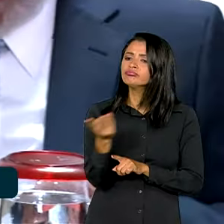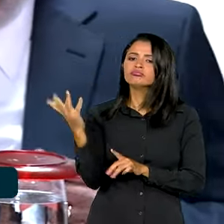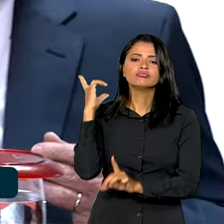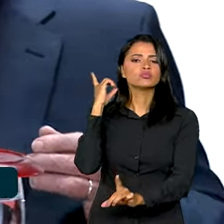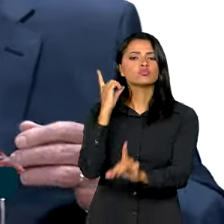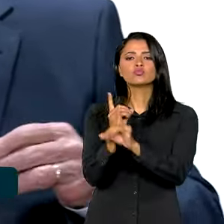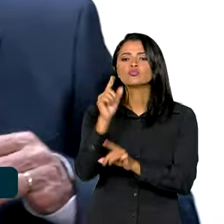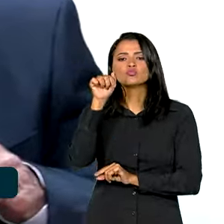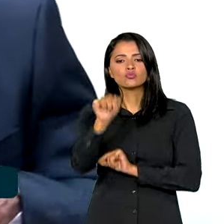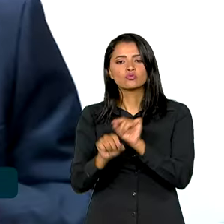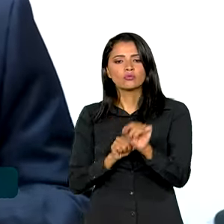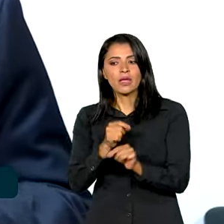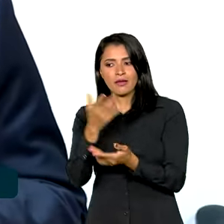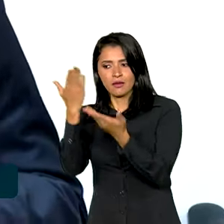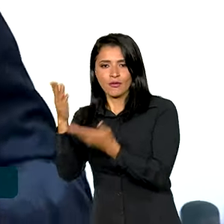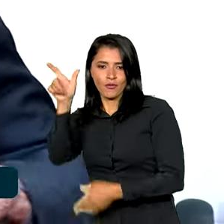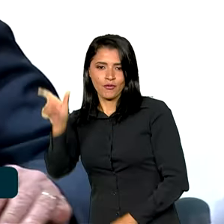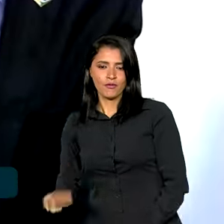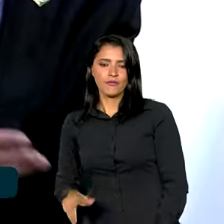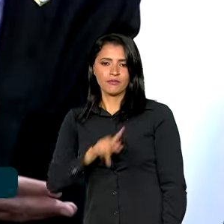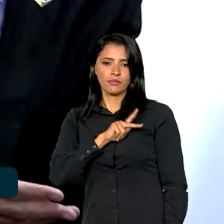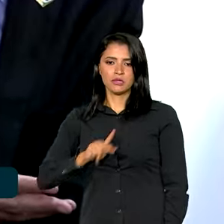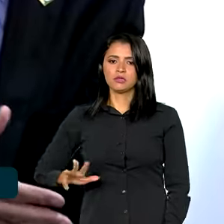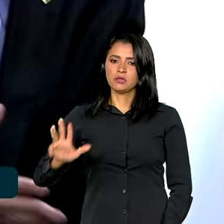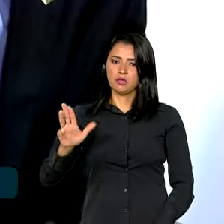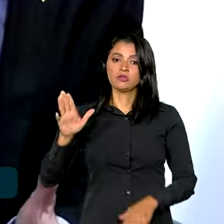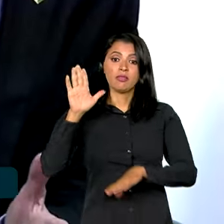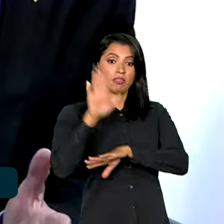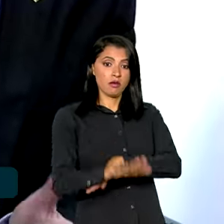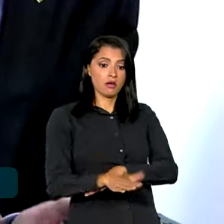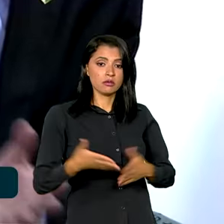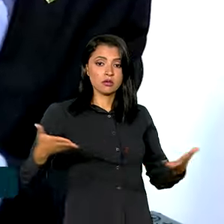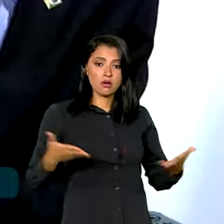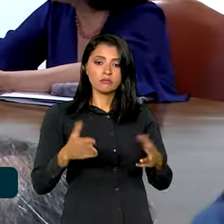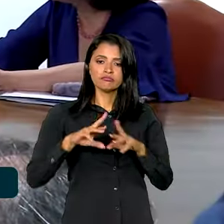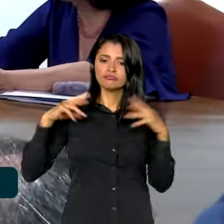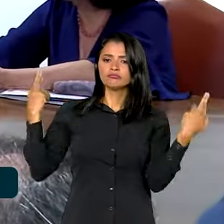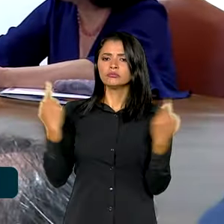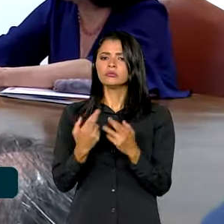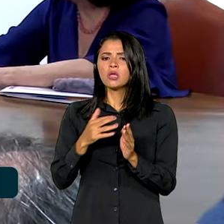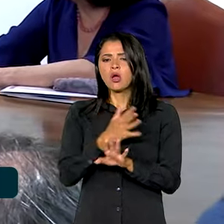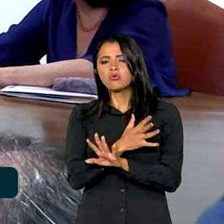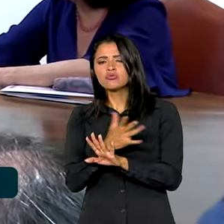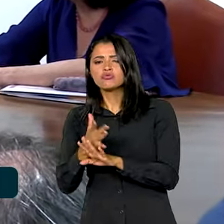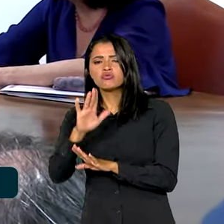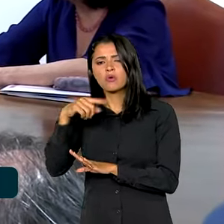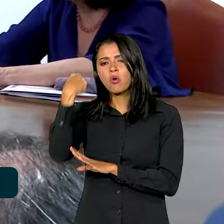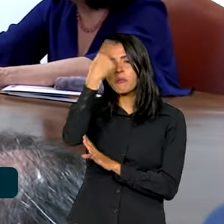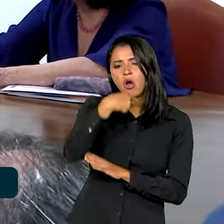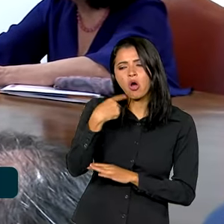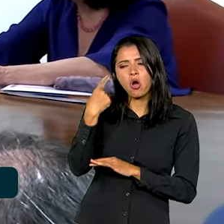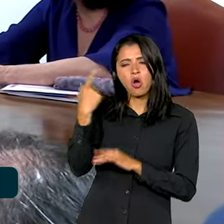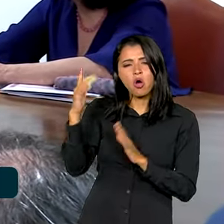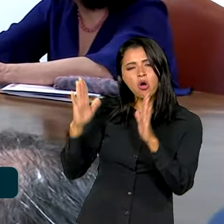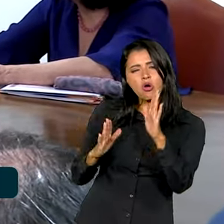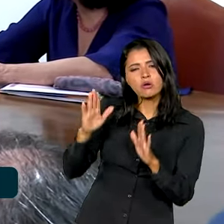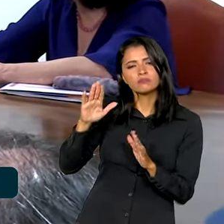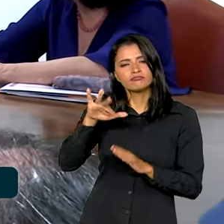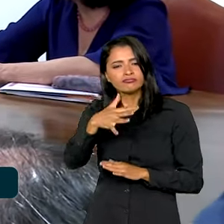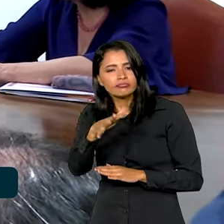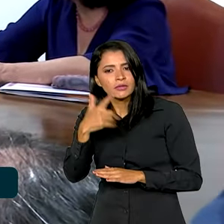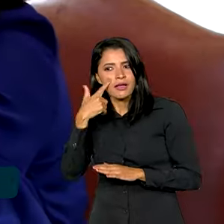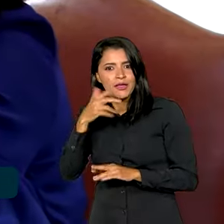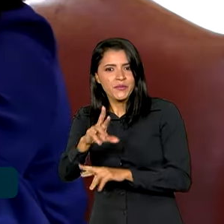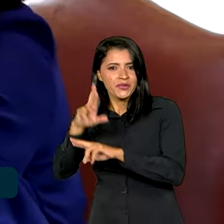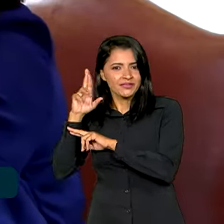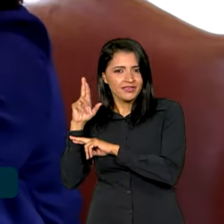encontraram com o presidente Lula agora à tarde. Essa reunião durou aí por volta de uma hora. E olha, o representante